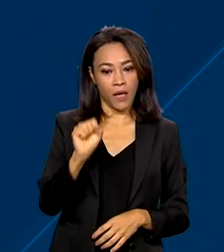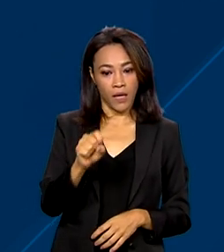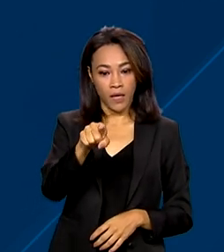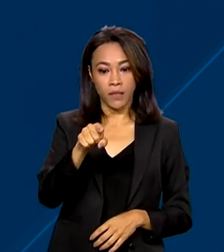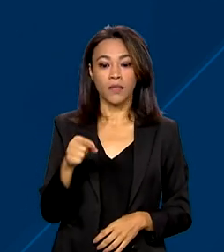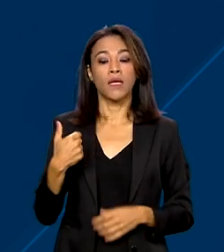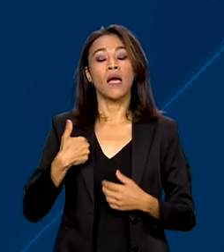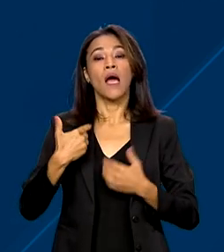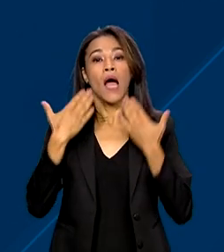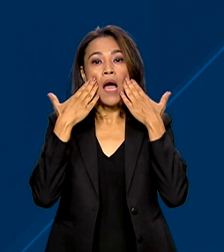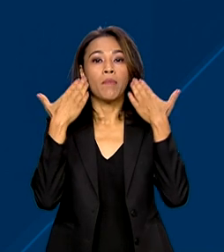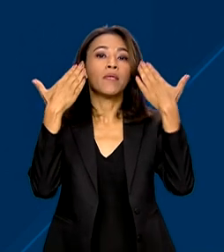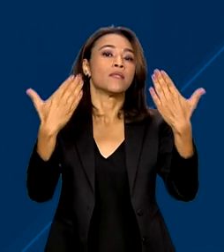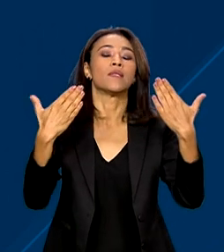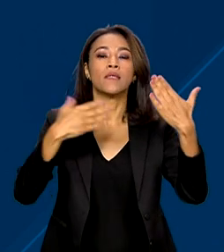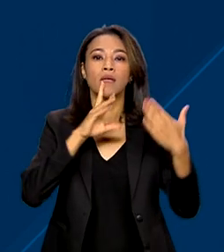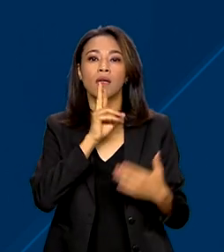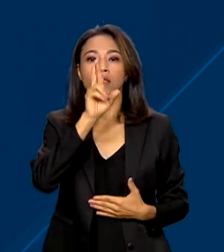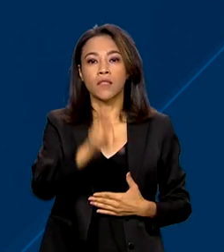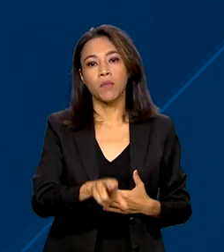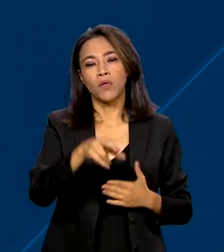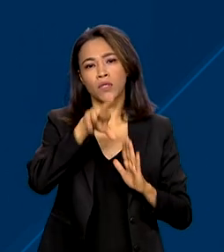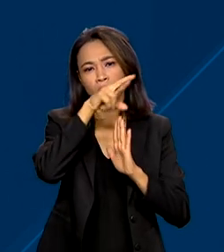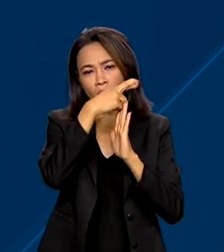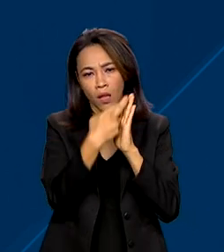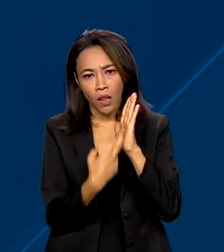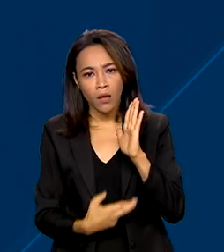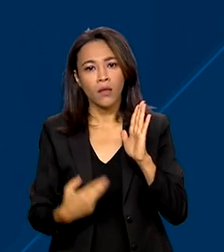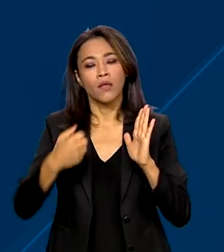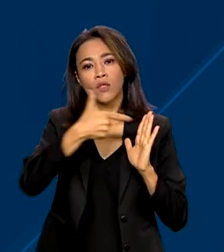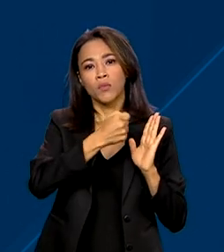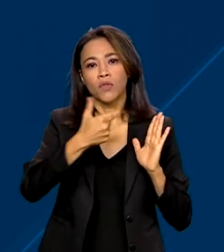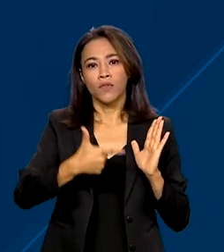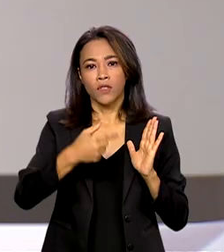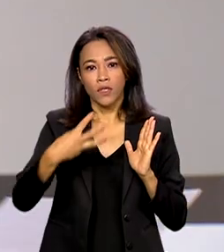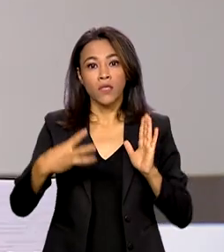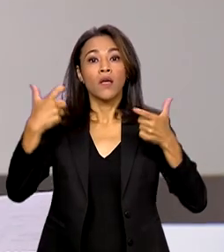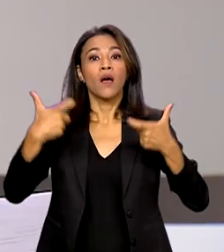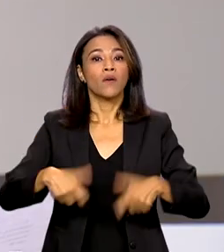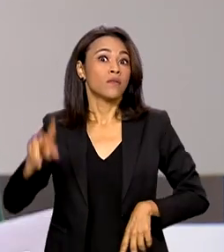os resultados do primeiro trimestre de 2023 em São Paulo.